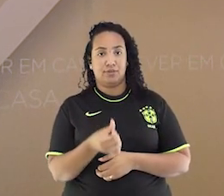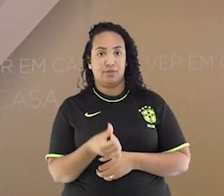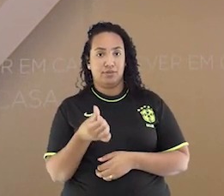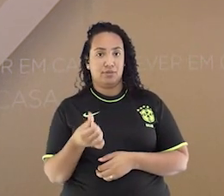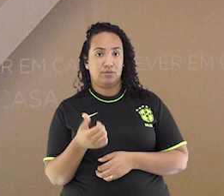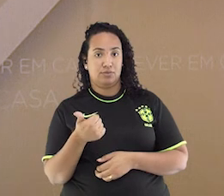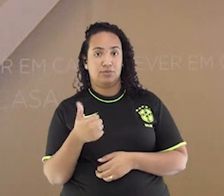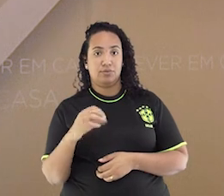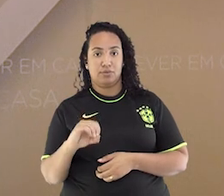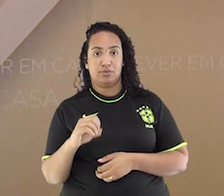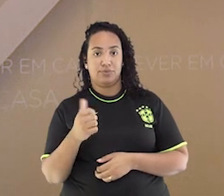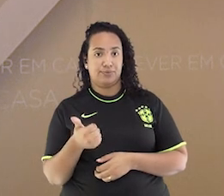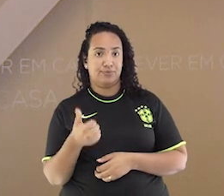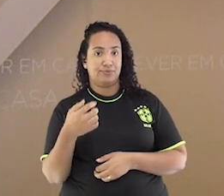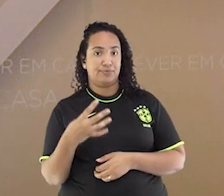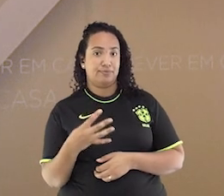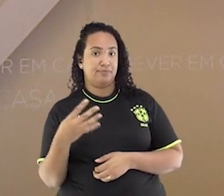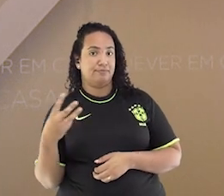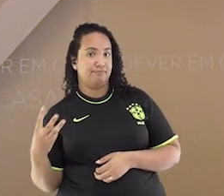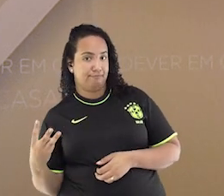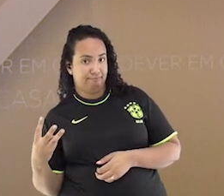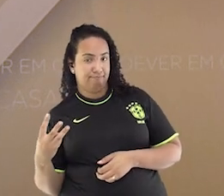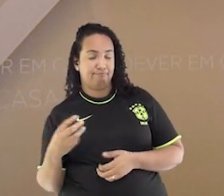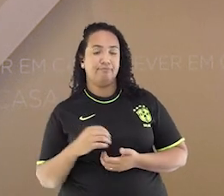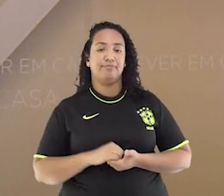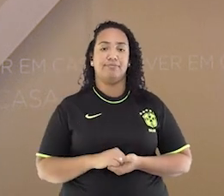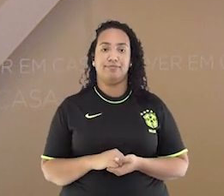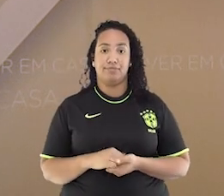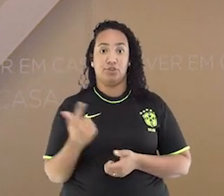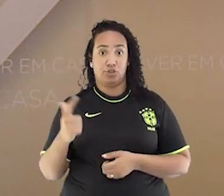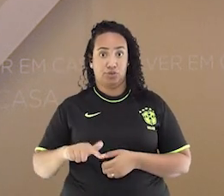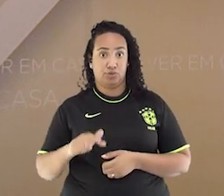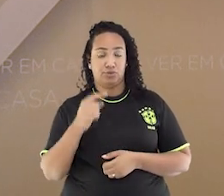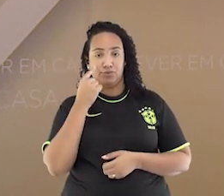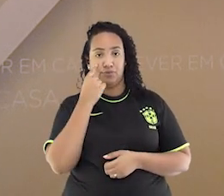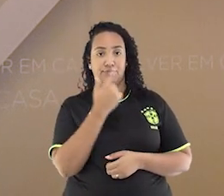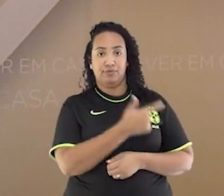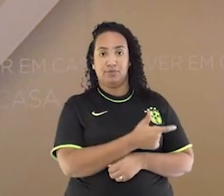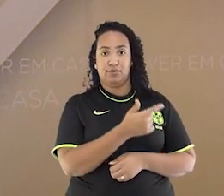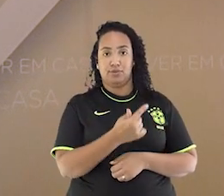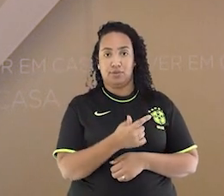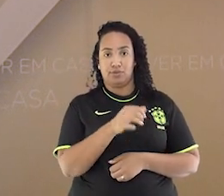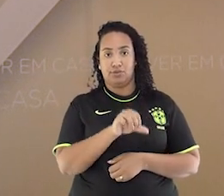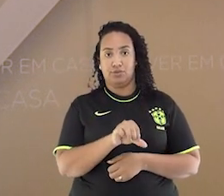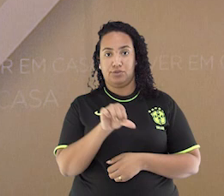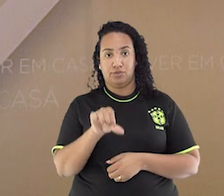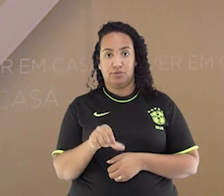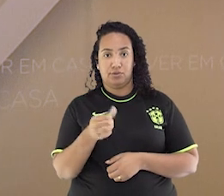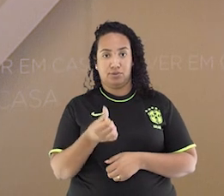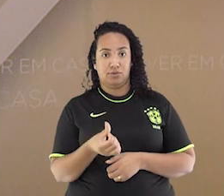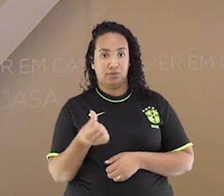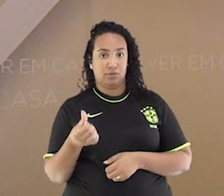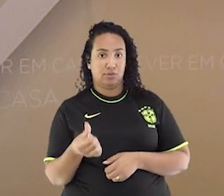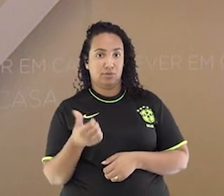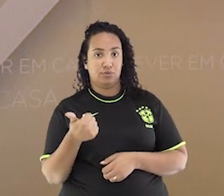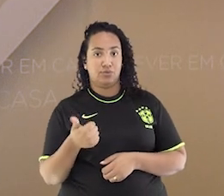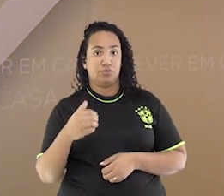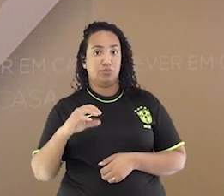10143. De novo, 27 99 66